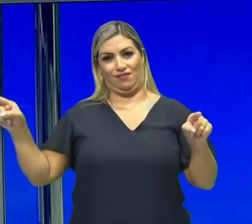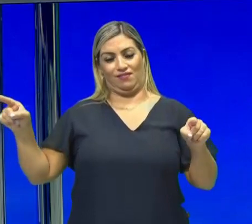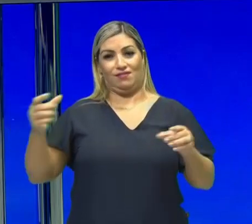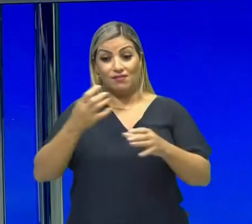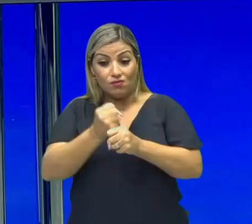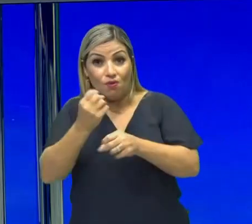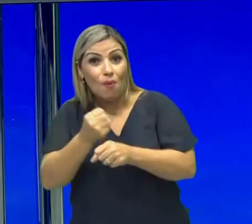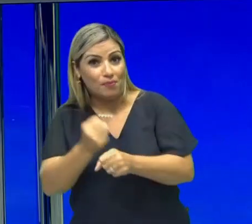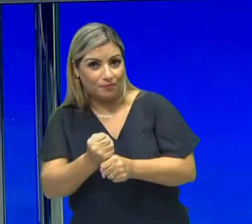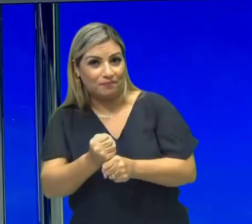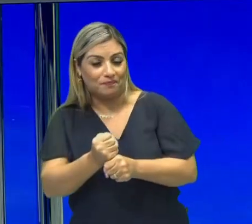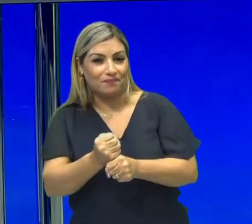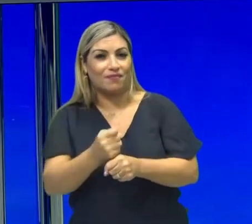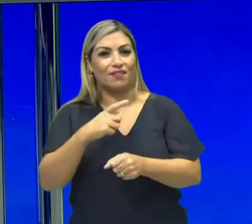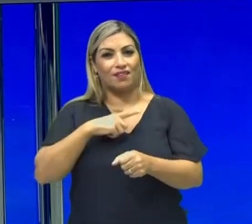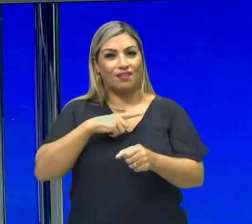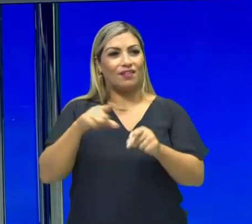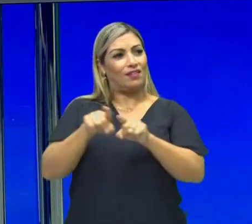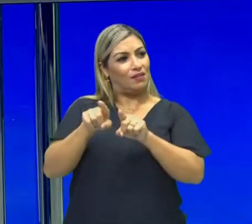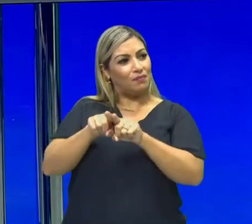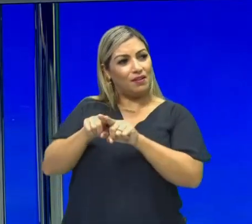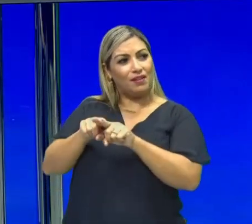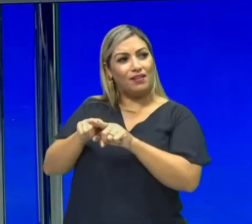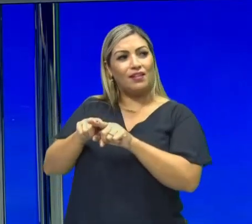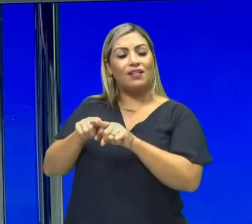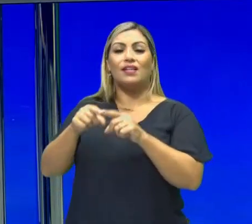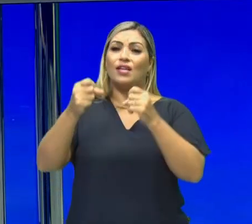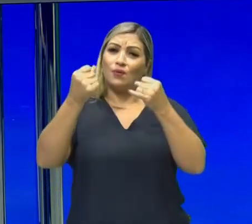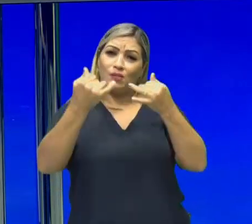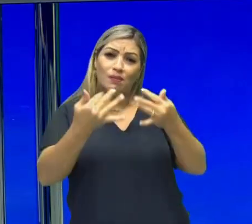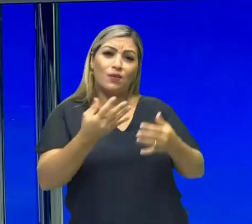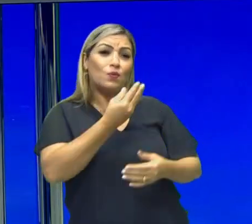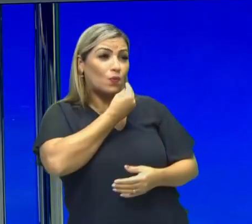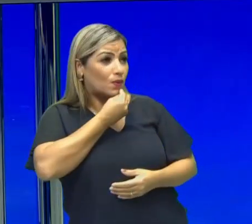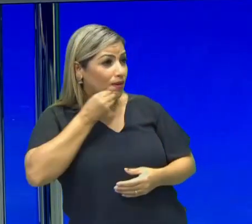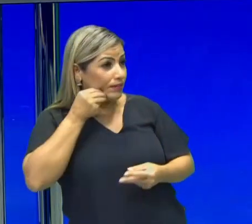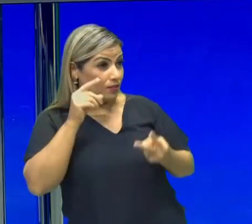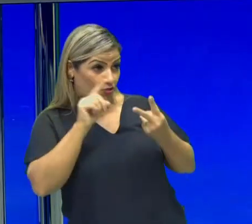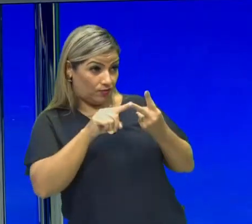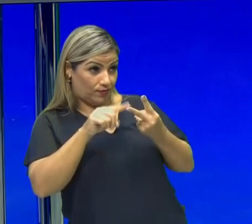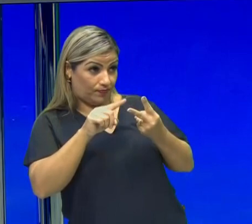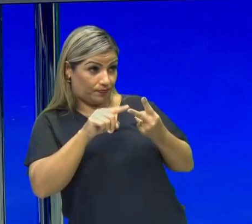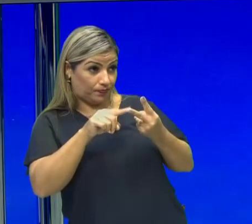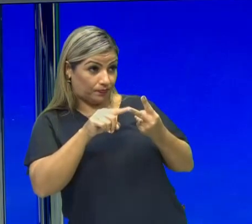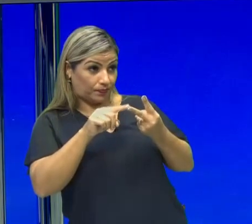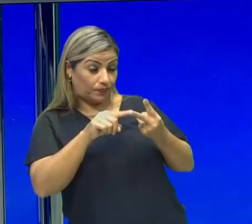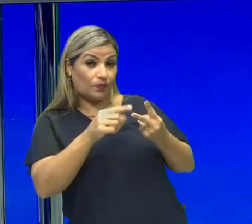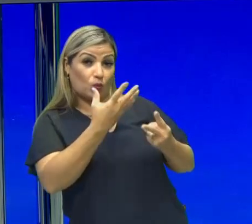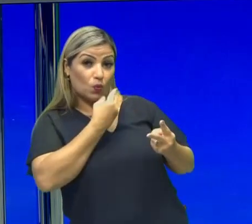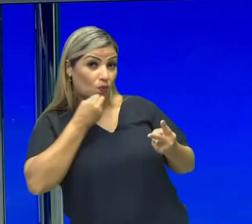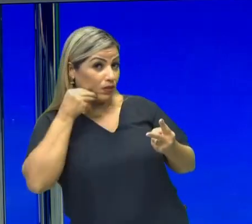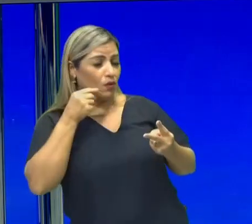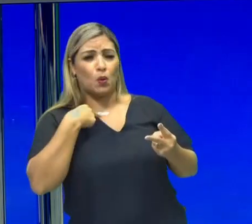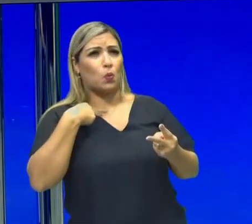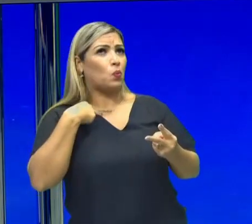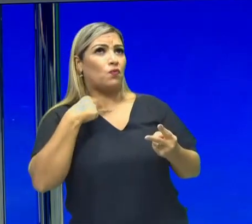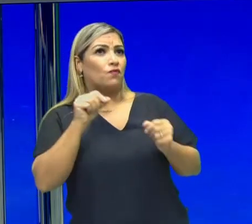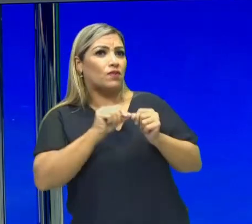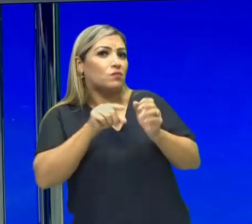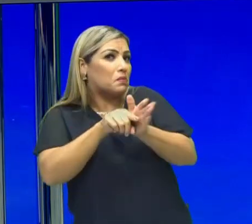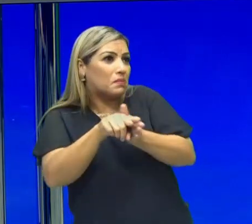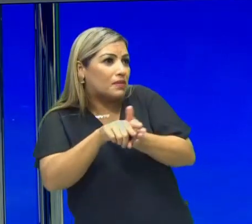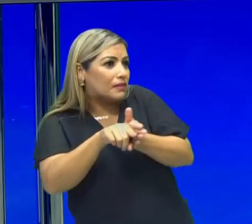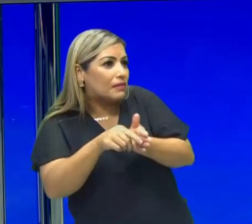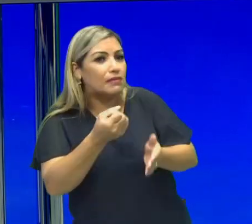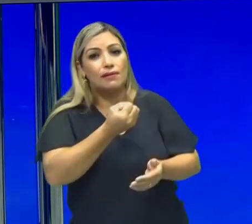Agora, isso também, eu falei que existem as variáveis qualitativas. Variáveis qualitativas, eu não pergunto, não faço uma pesquisa em relação